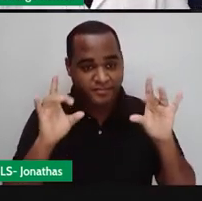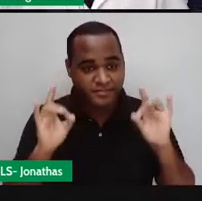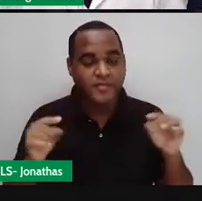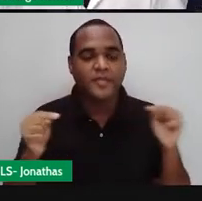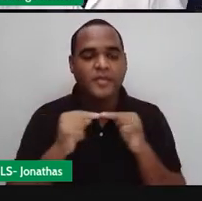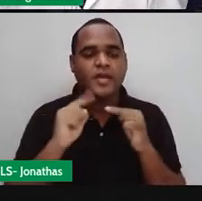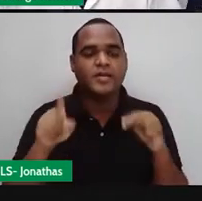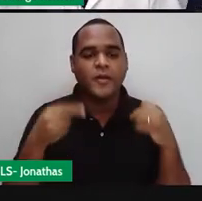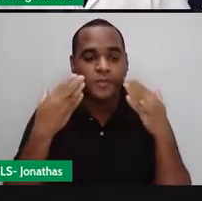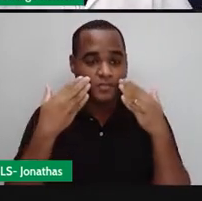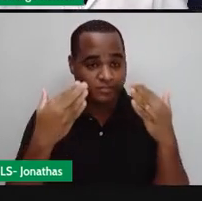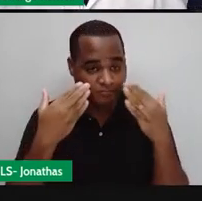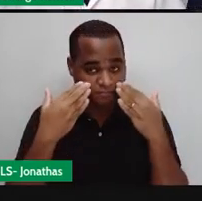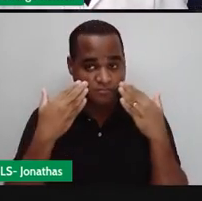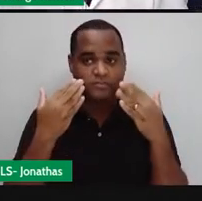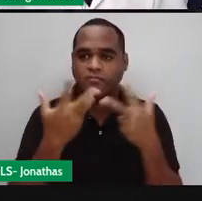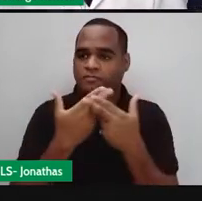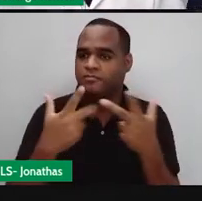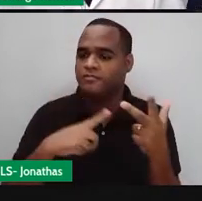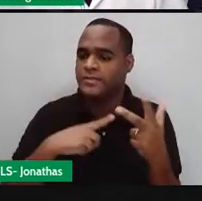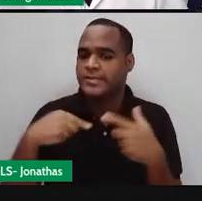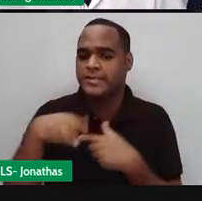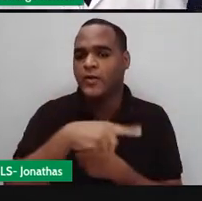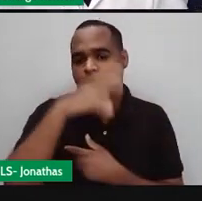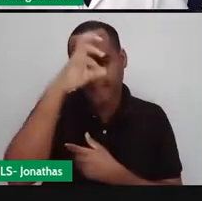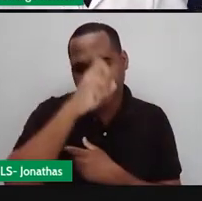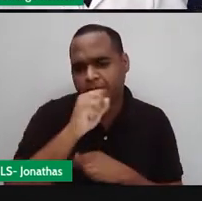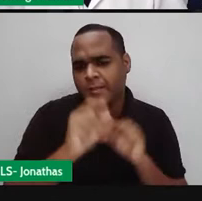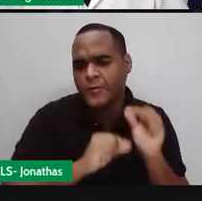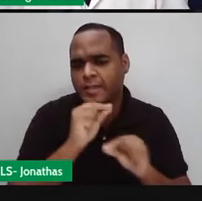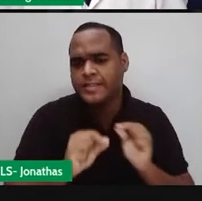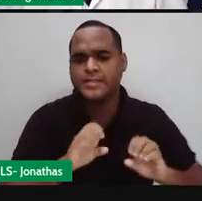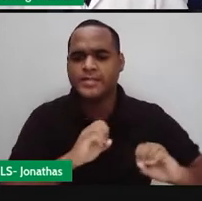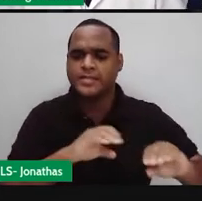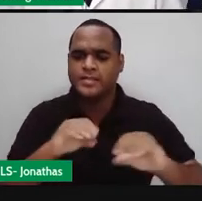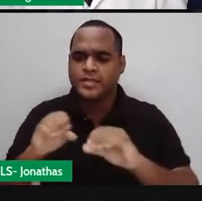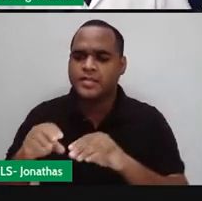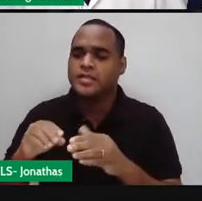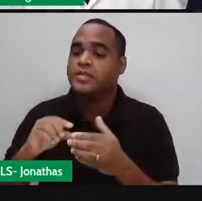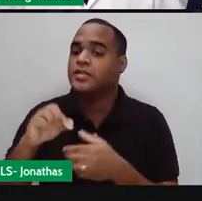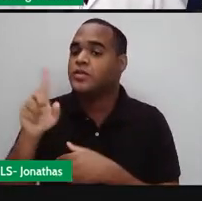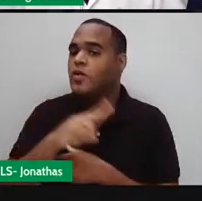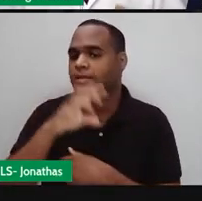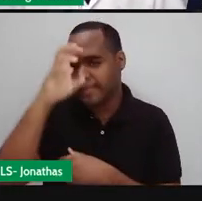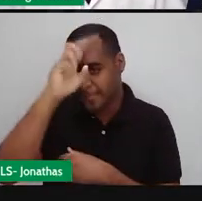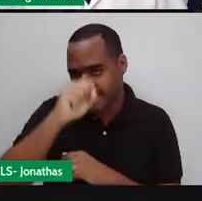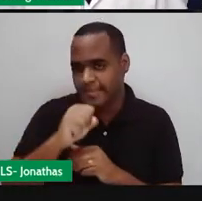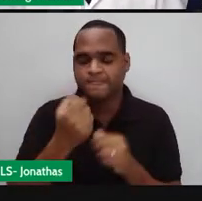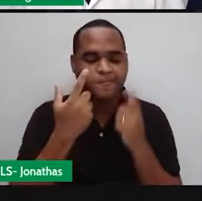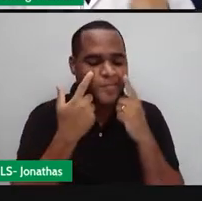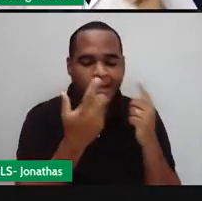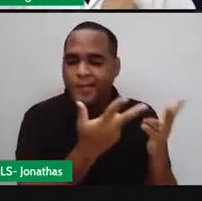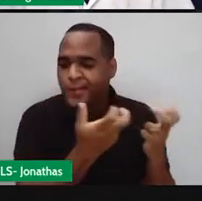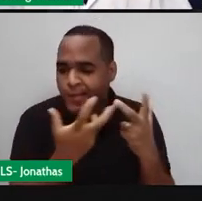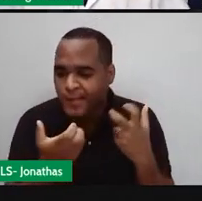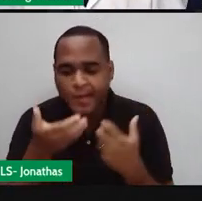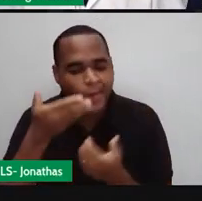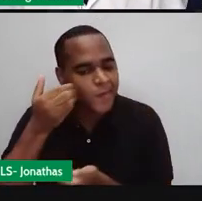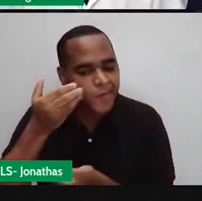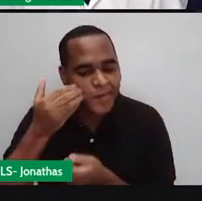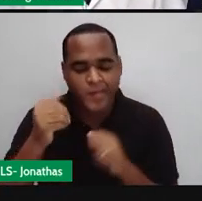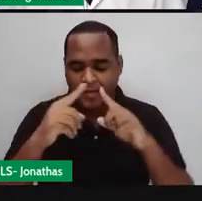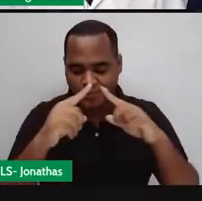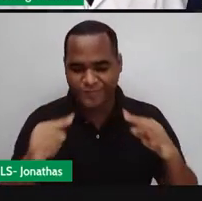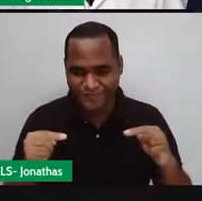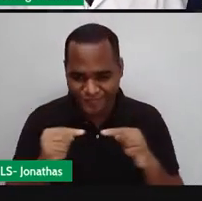passadas as apresentações, o que é que a gente vai aprender nessa aula? A gente vai aprender a identificar ângulos